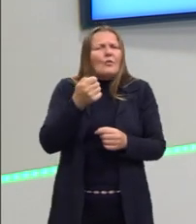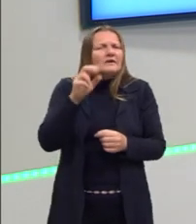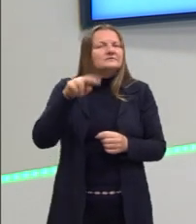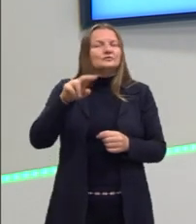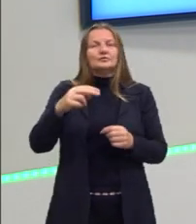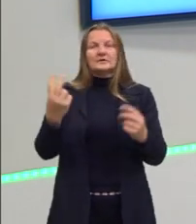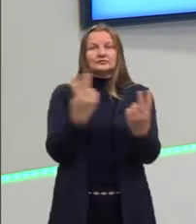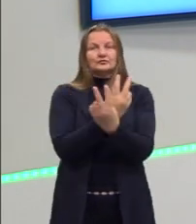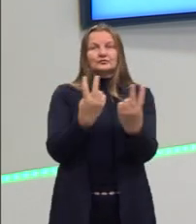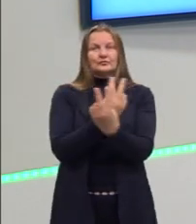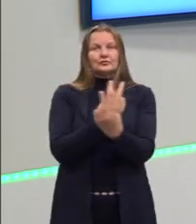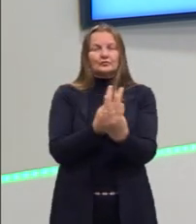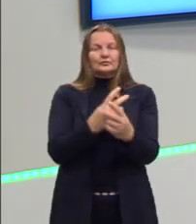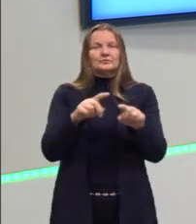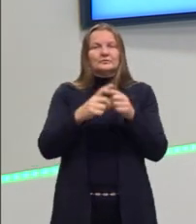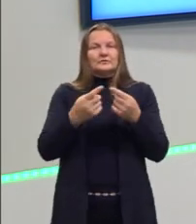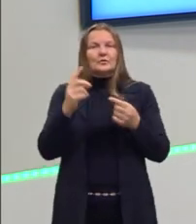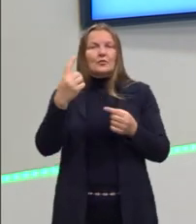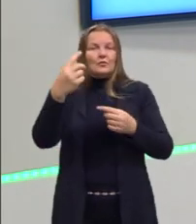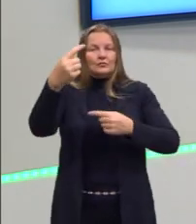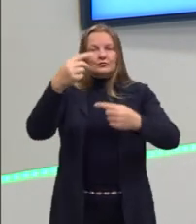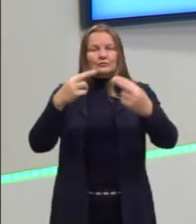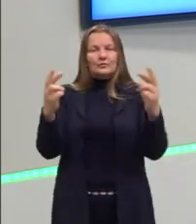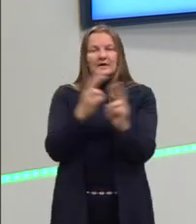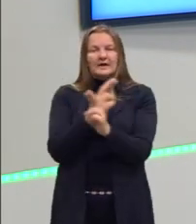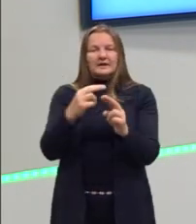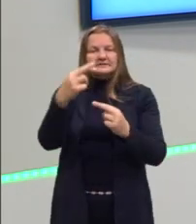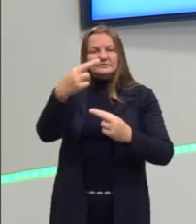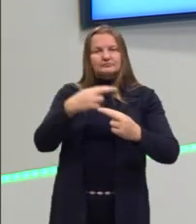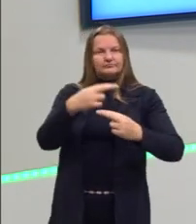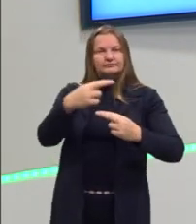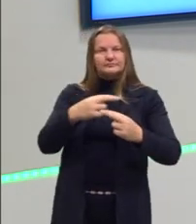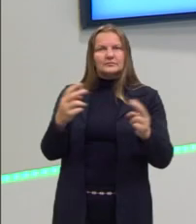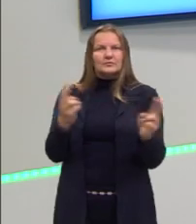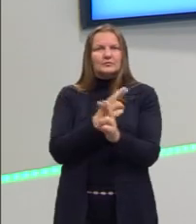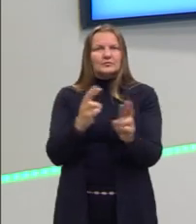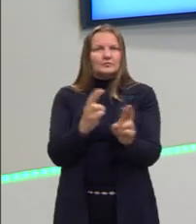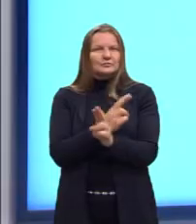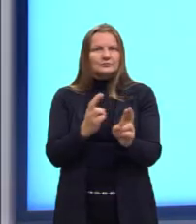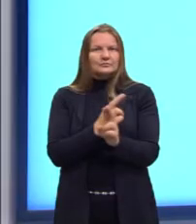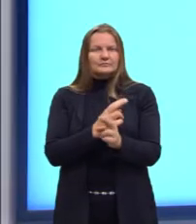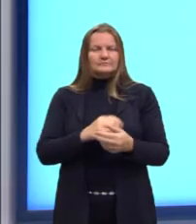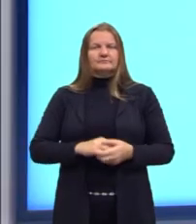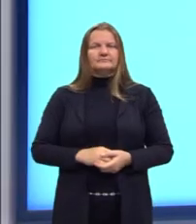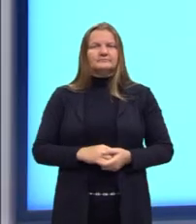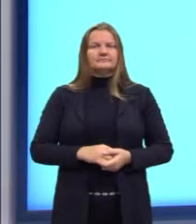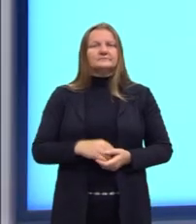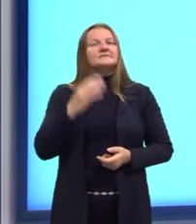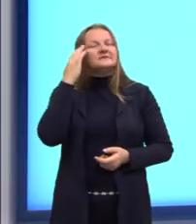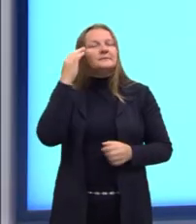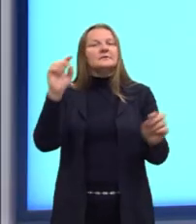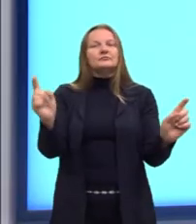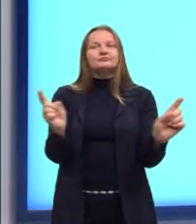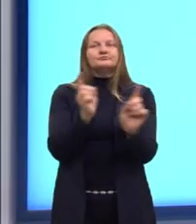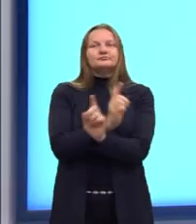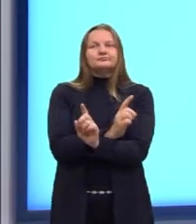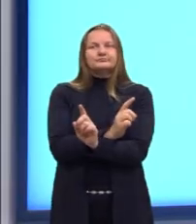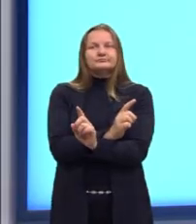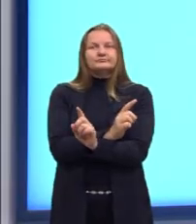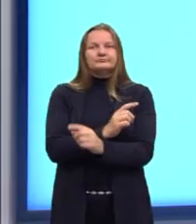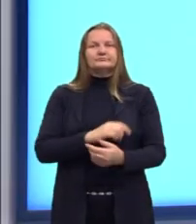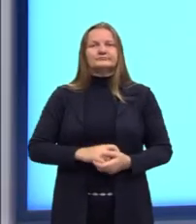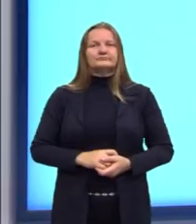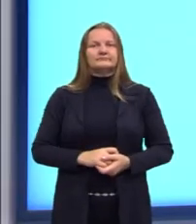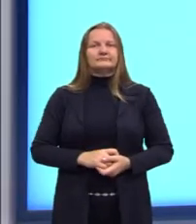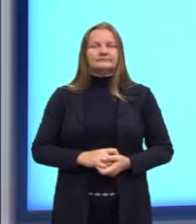Pode ocorrer de perguntar um sobre o outro. Ah, eu tenho um pOH tanto e quanto que é o pH. Daí a gente sabe que a soma tem que dar igual